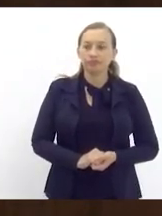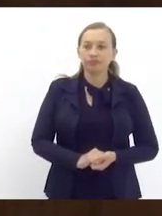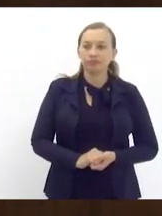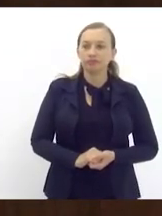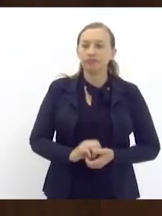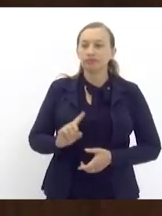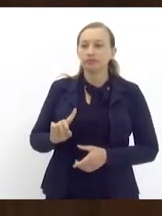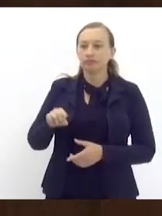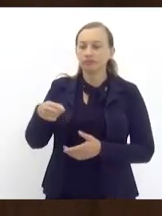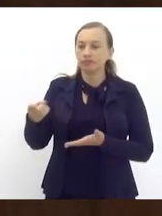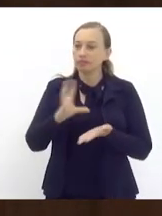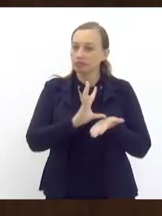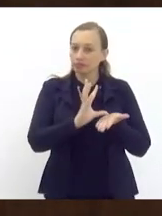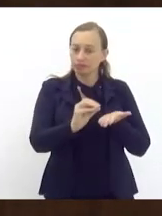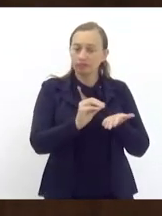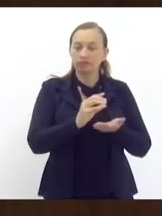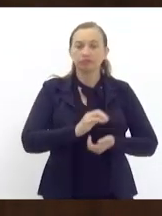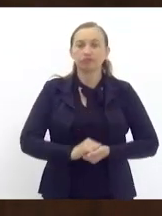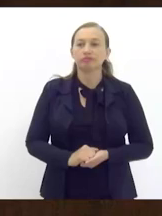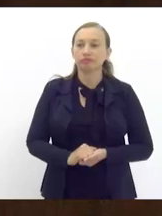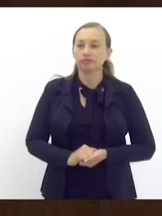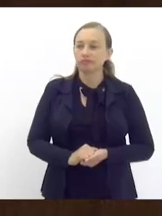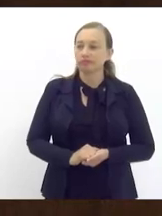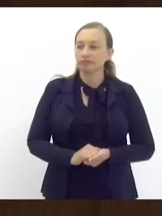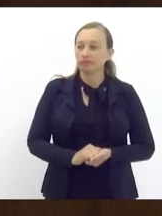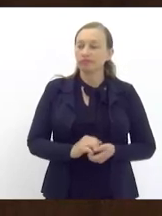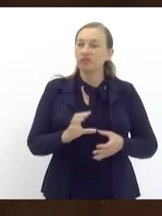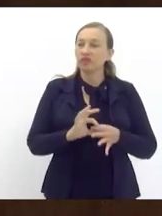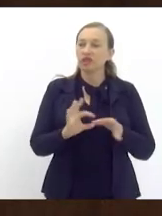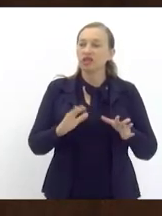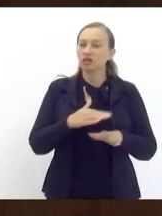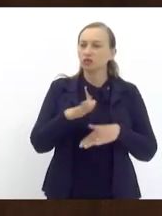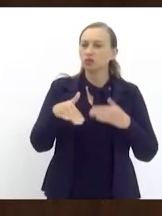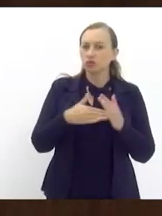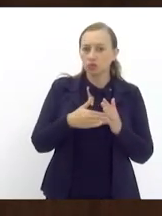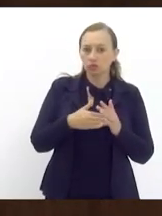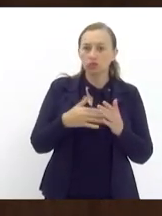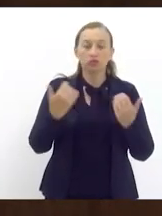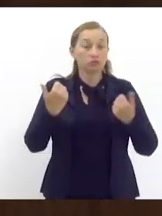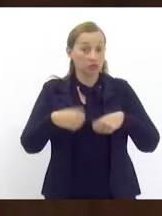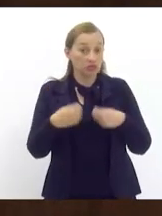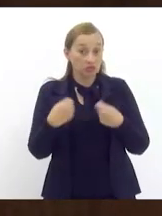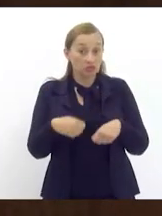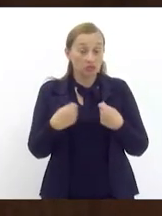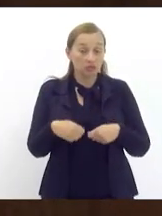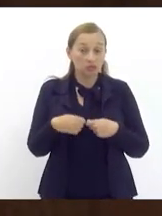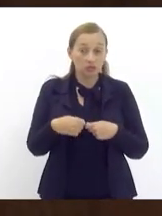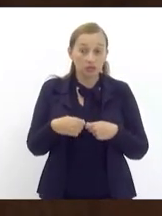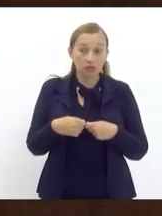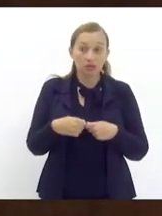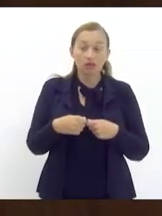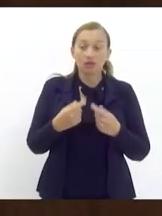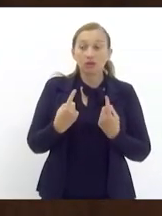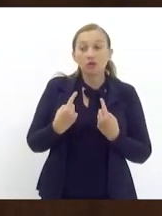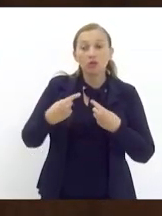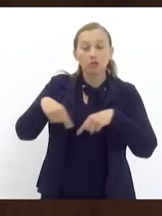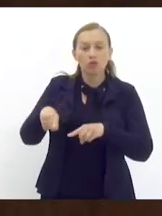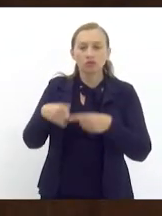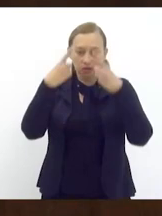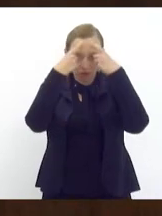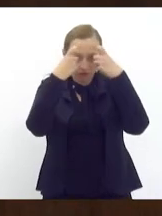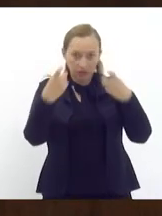próximas pautas. e deixar todos que a gente precisa e devemos combater a